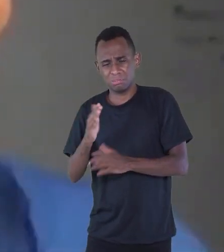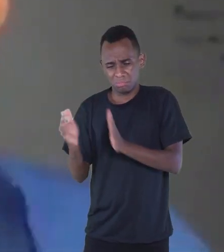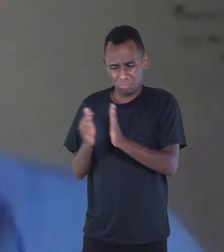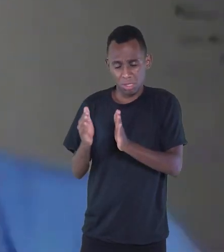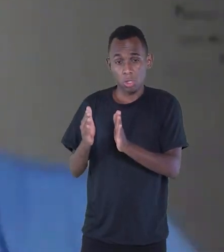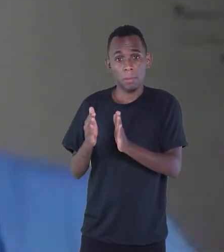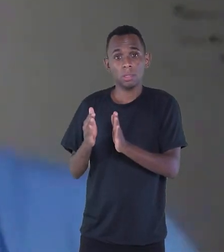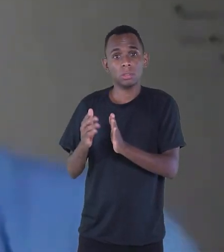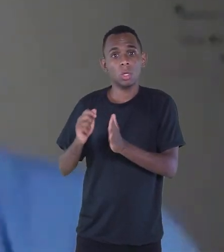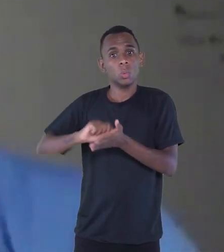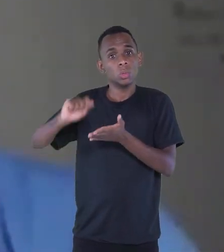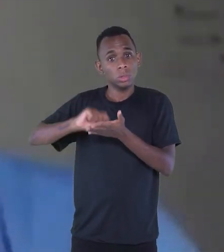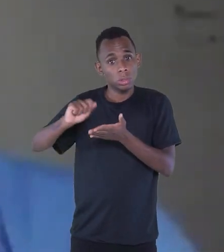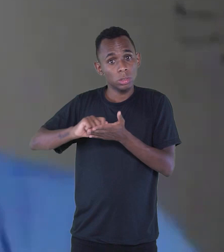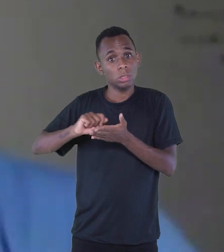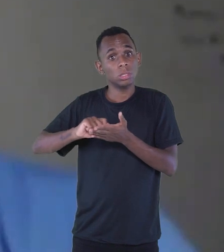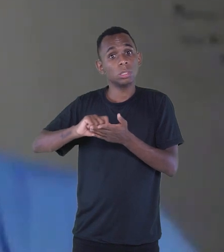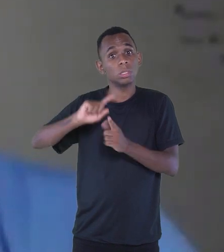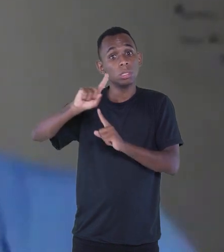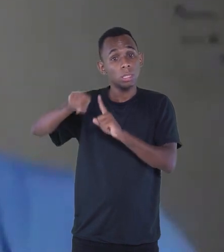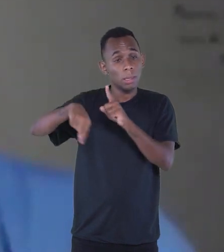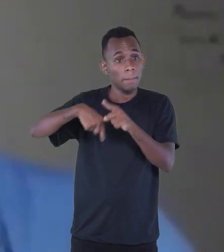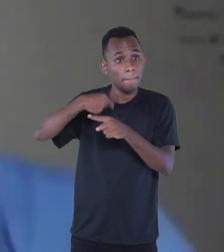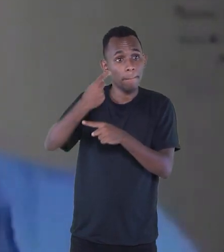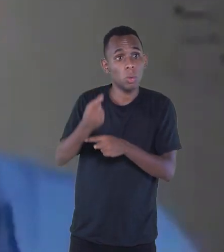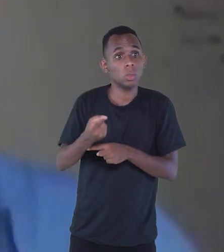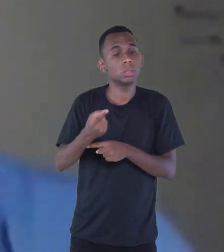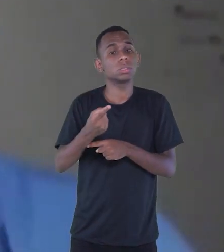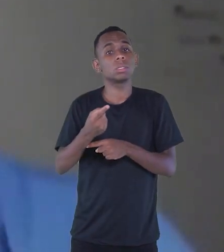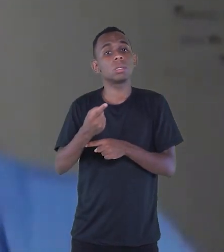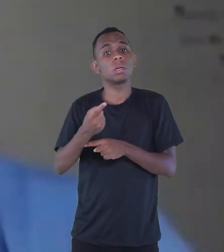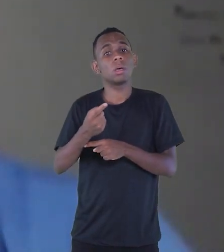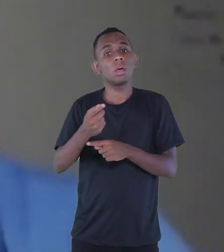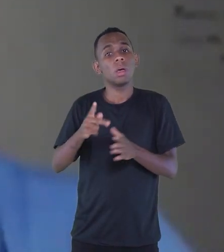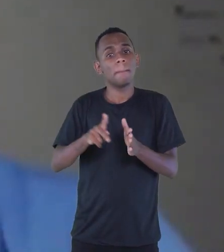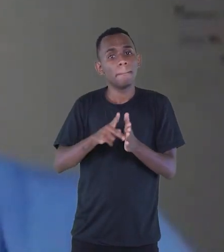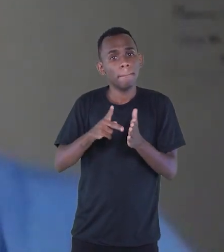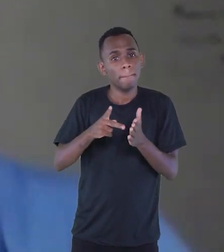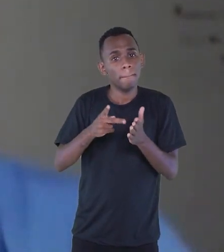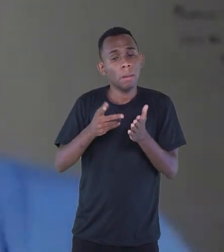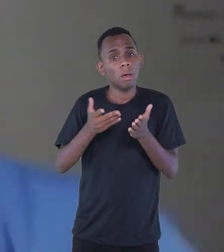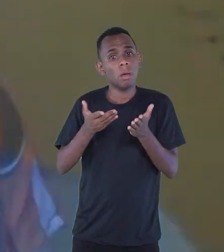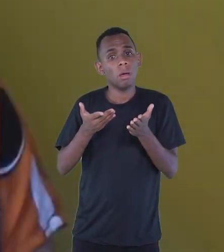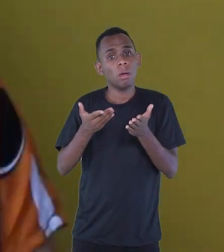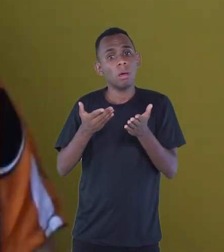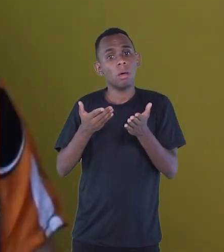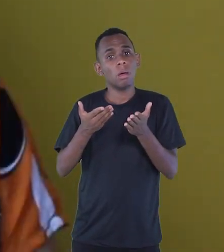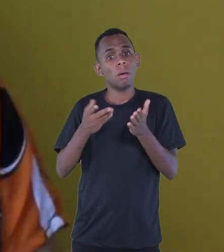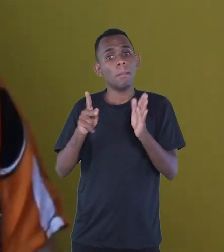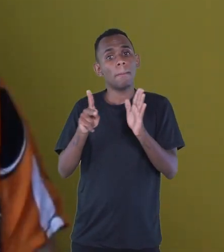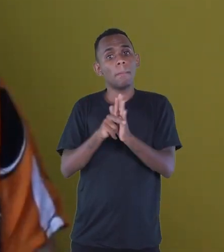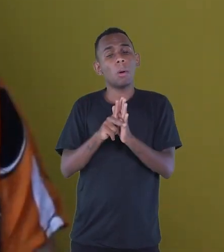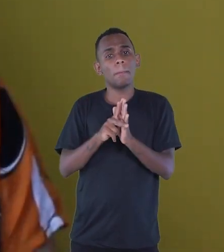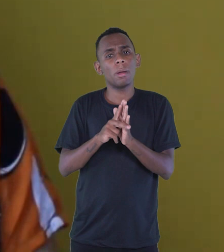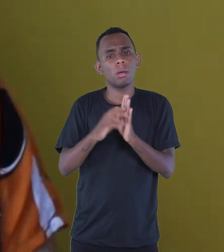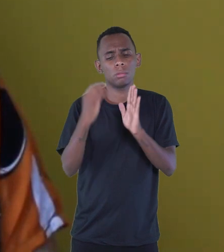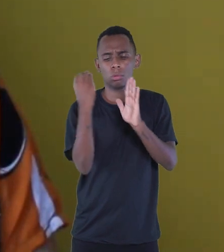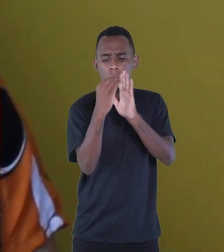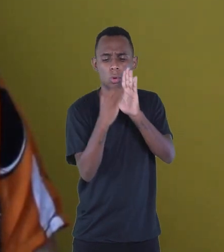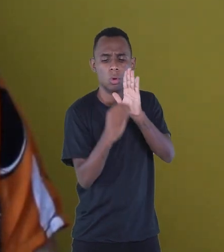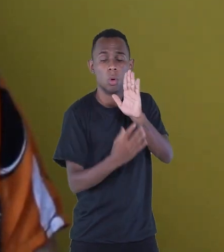depois, ele tinha sido escrito em trovas, volume, com trovinhas, estrofes de quatro versos.